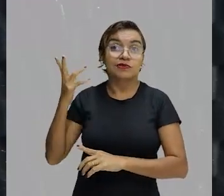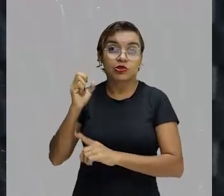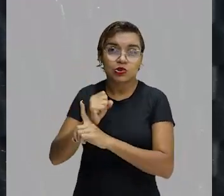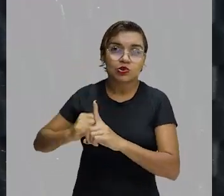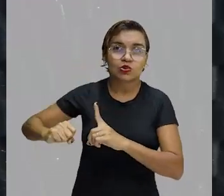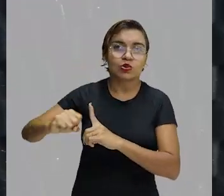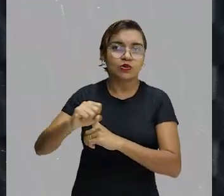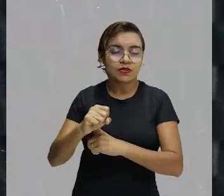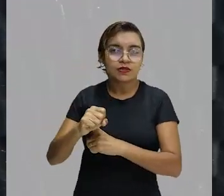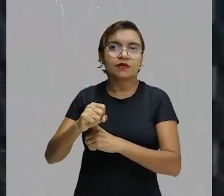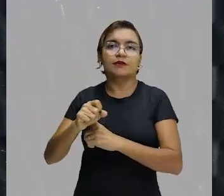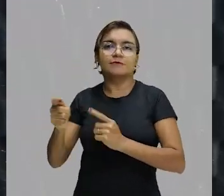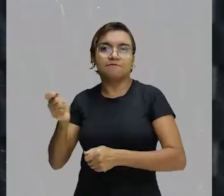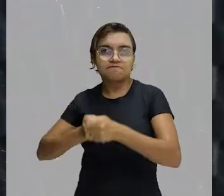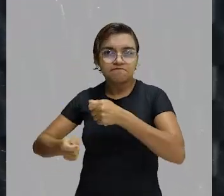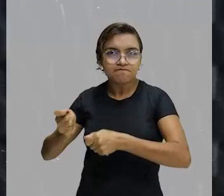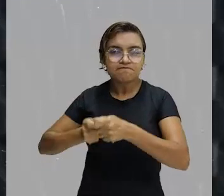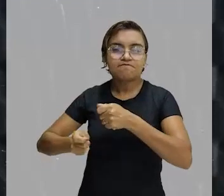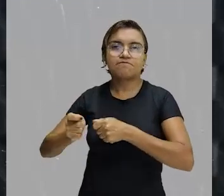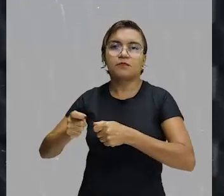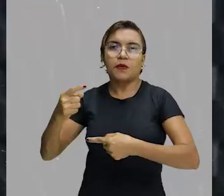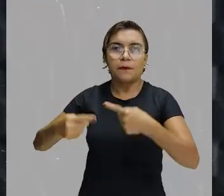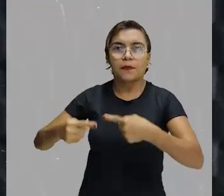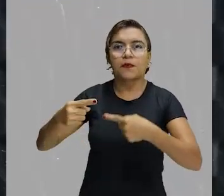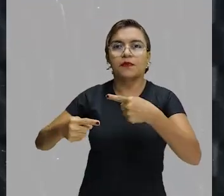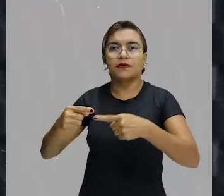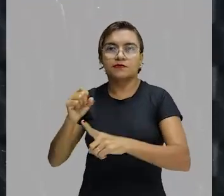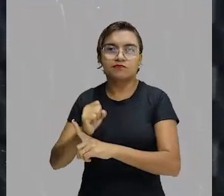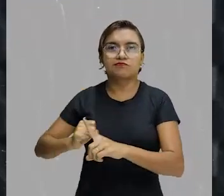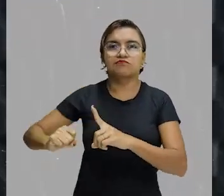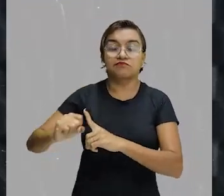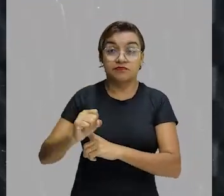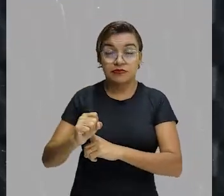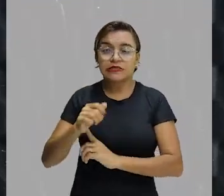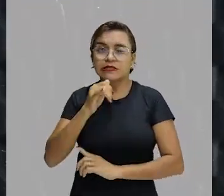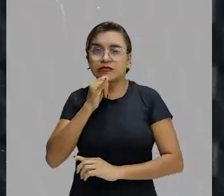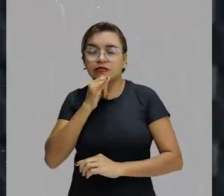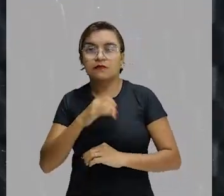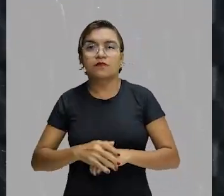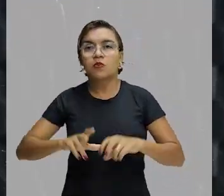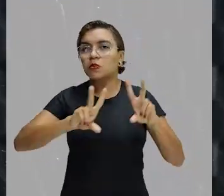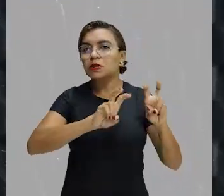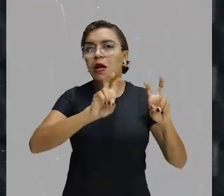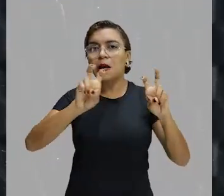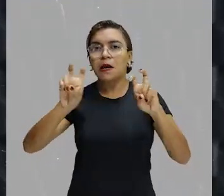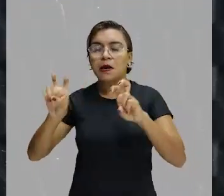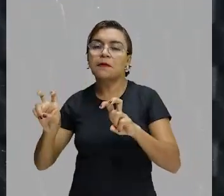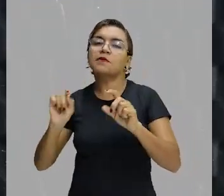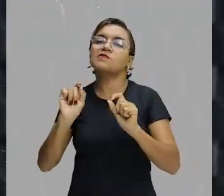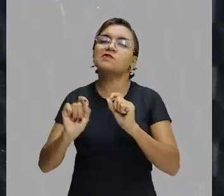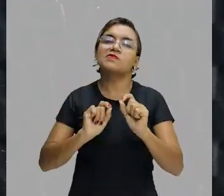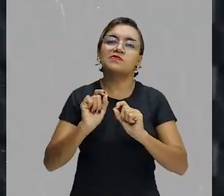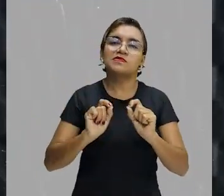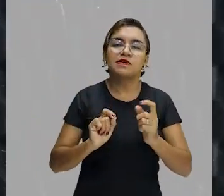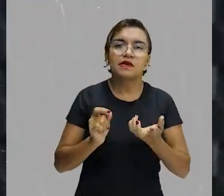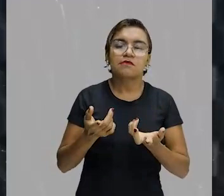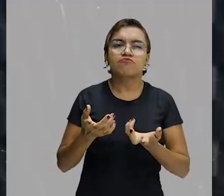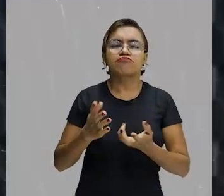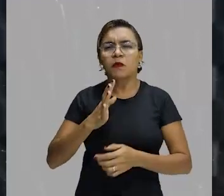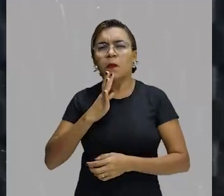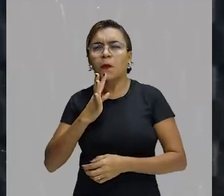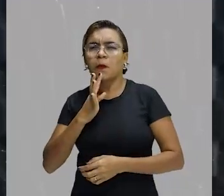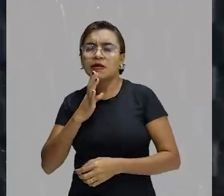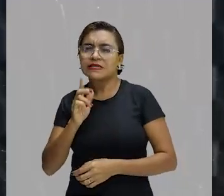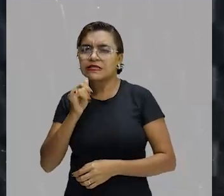com os acontecimentos econômicos, políticos, sociais, por exemplo, temas que estão em bastante evidência,